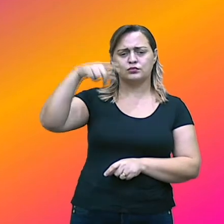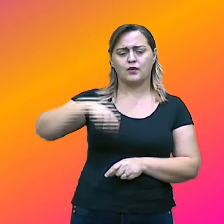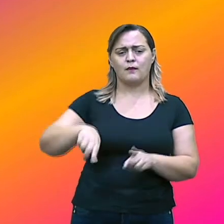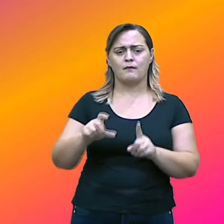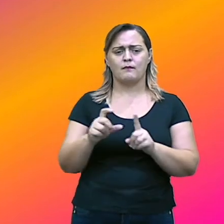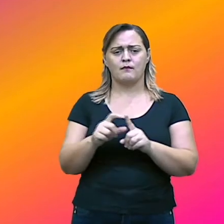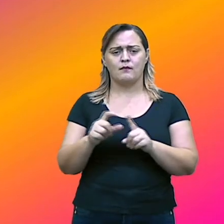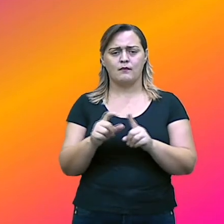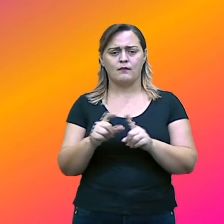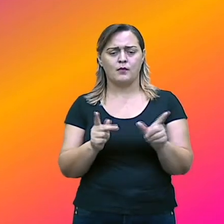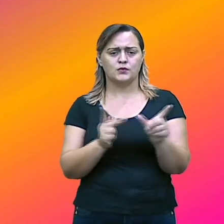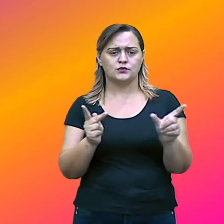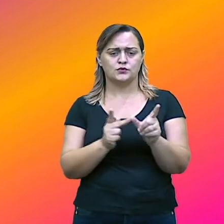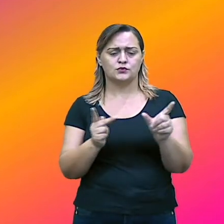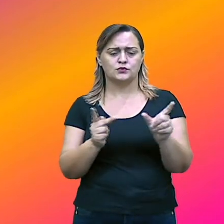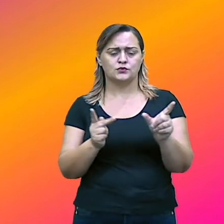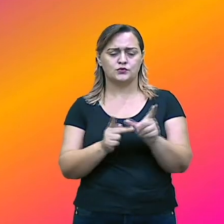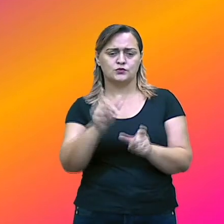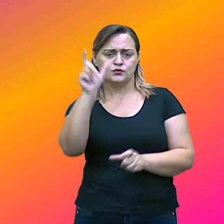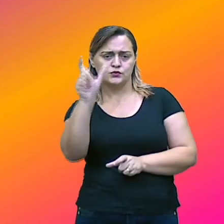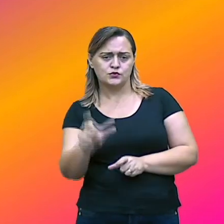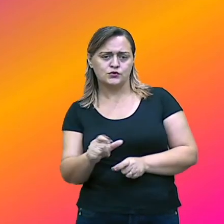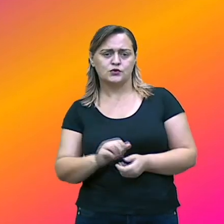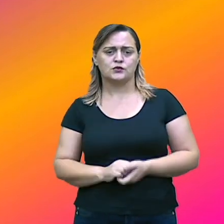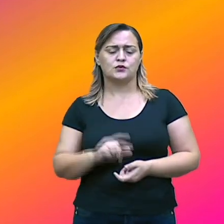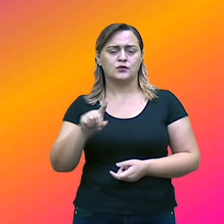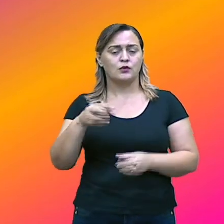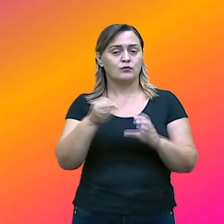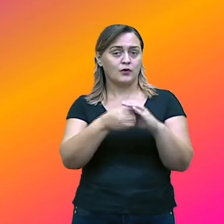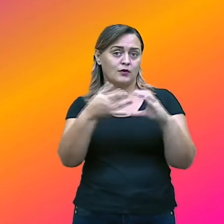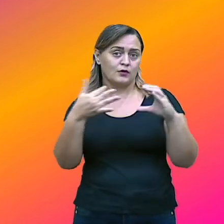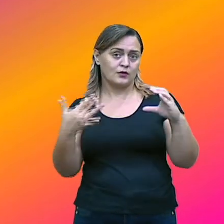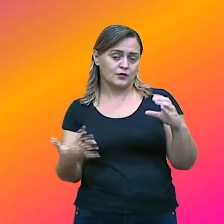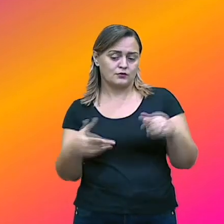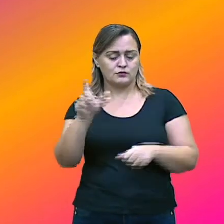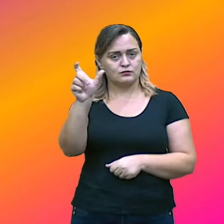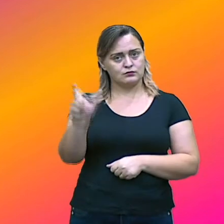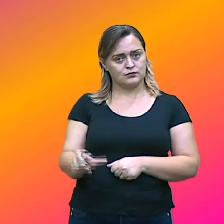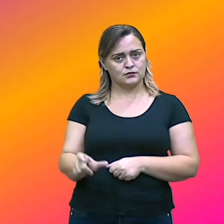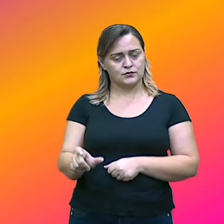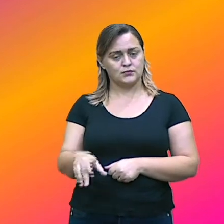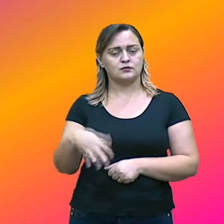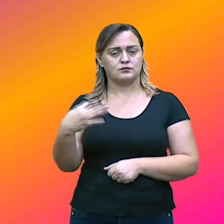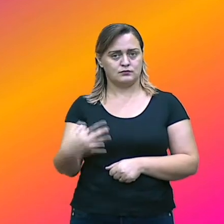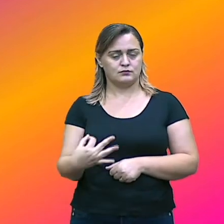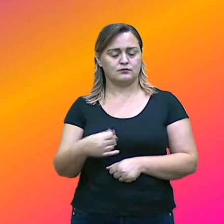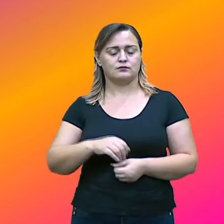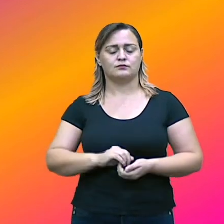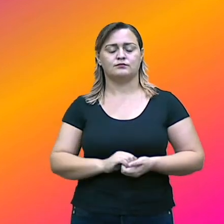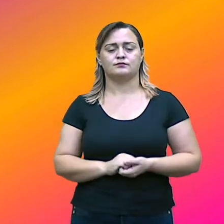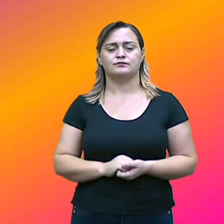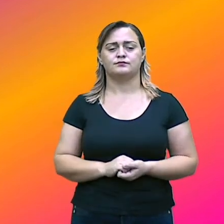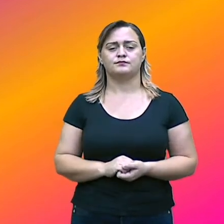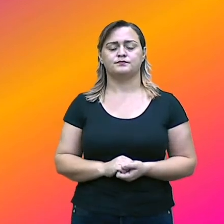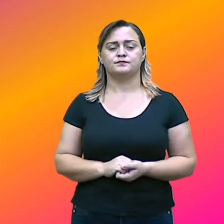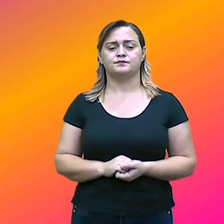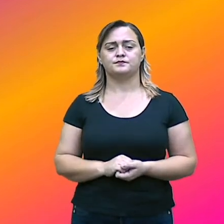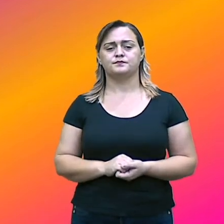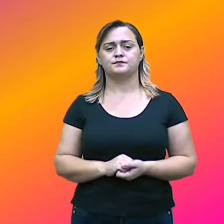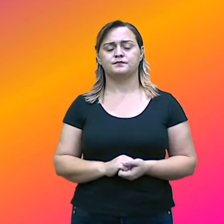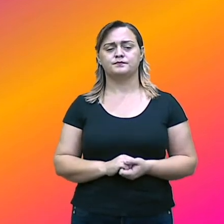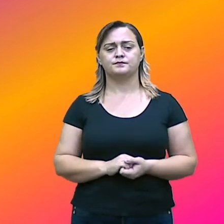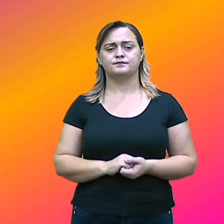predicativo do sujeito. Pois ele revela o quê? Uma qualidade, uma característica, né? Sobre o sujeito. Que é amanhã.